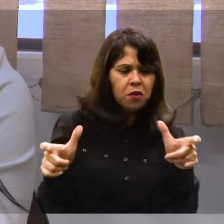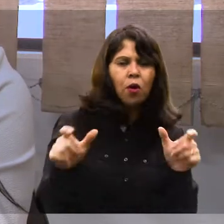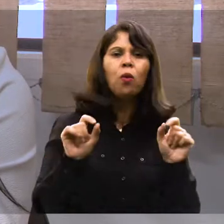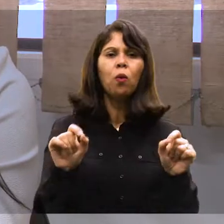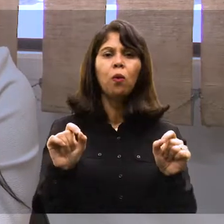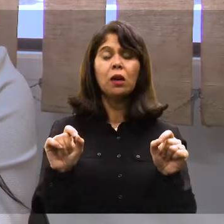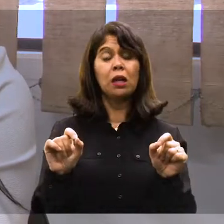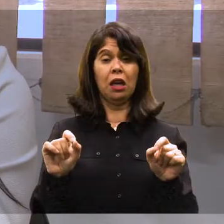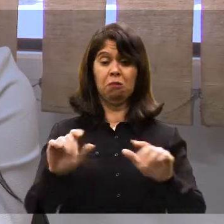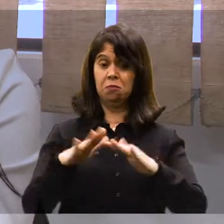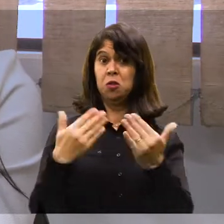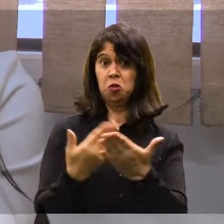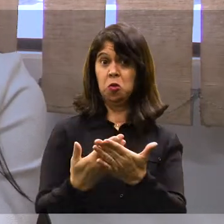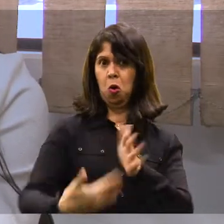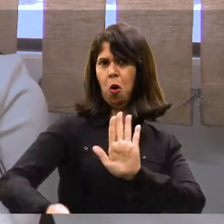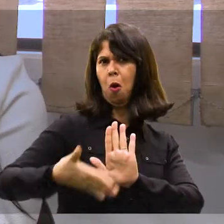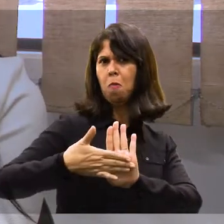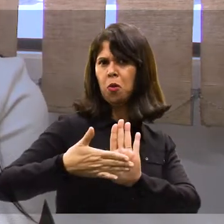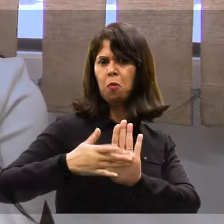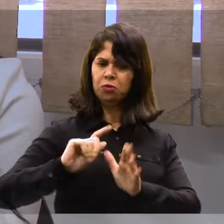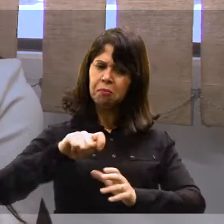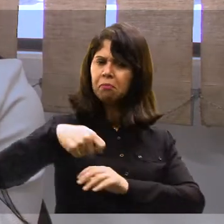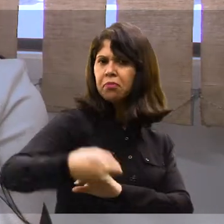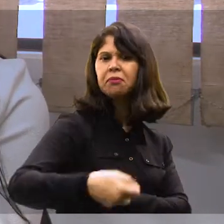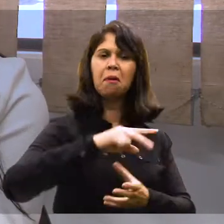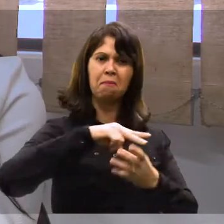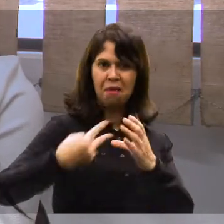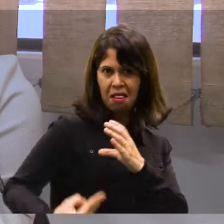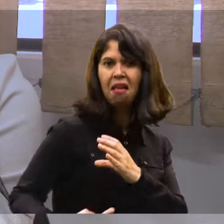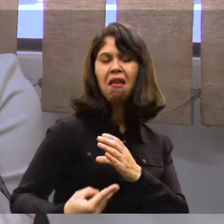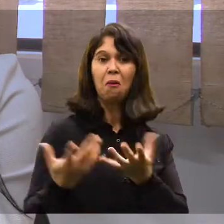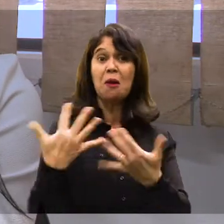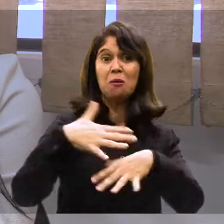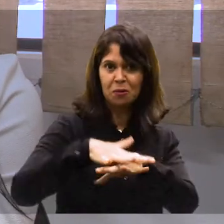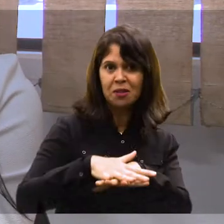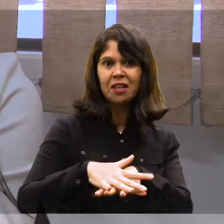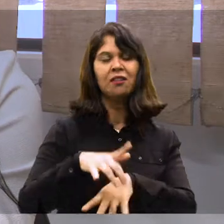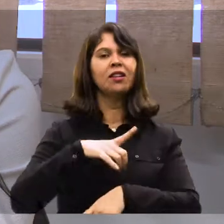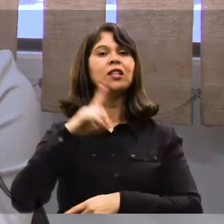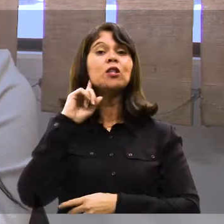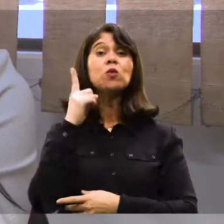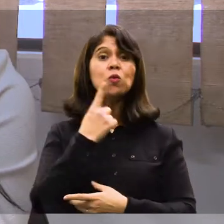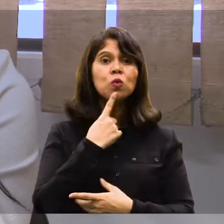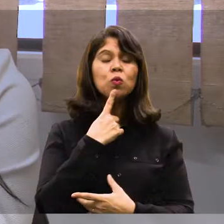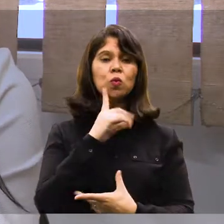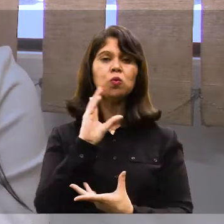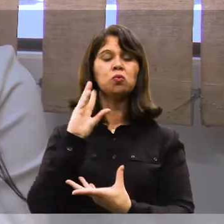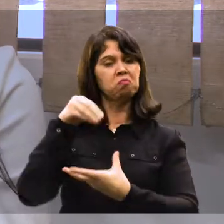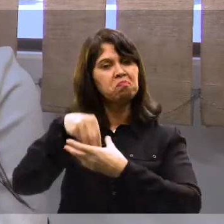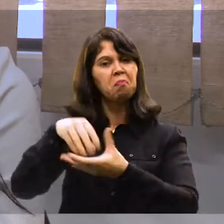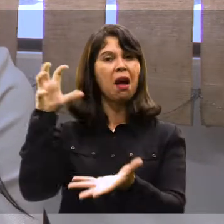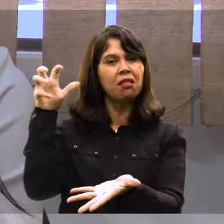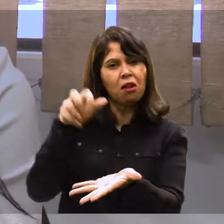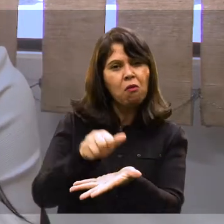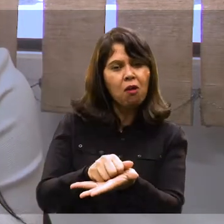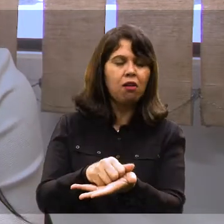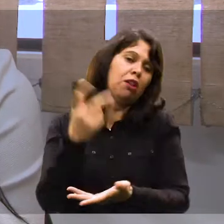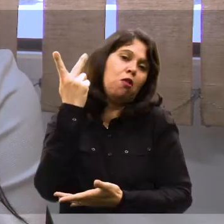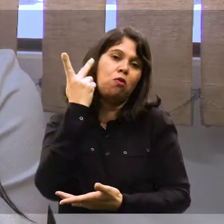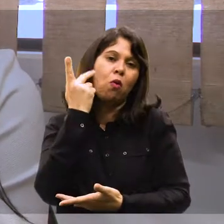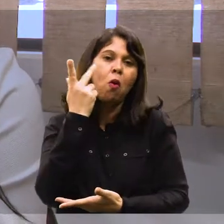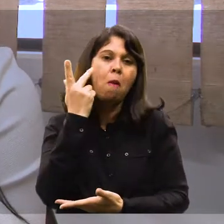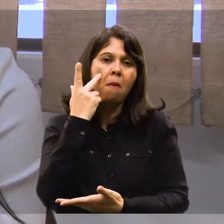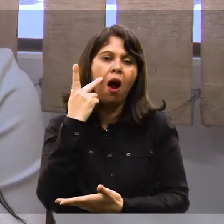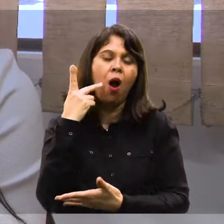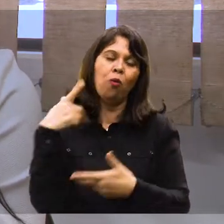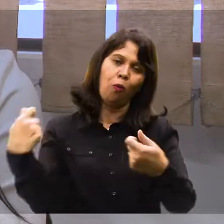essas escolas, elas têm se nomeado escolas com proposta bilíngue inclusiva, então, tem surdos incluídos dentro desse sistema, que é